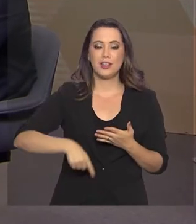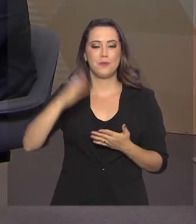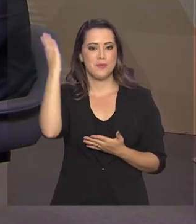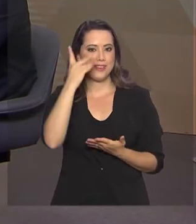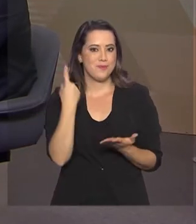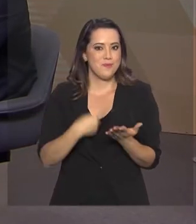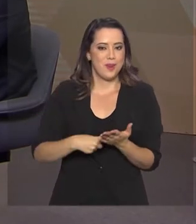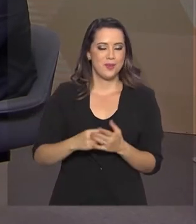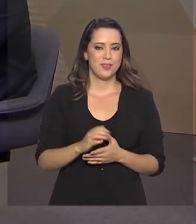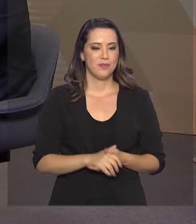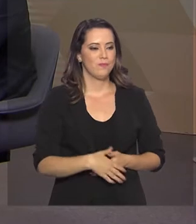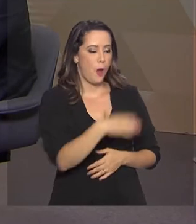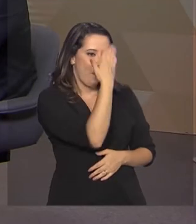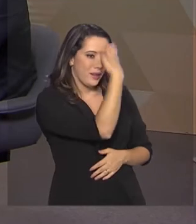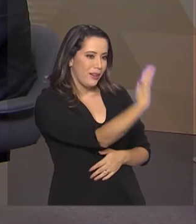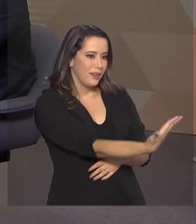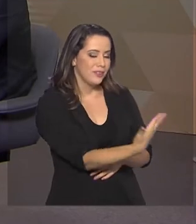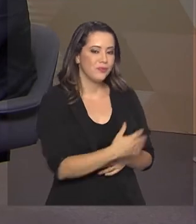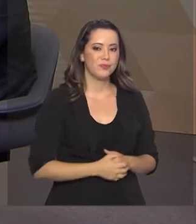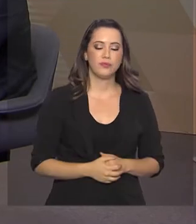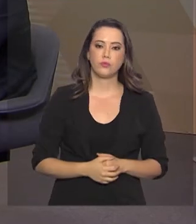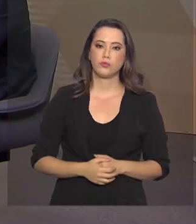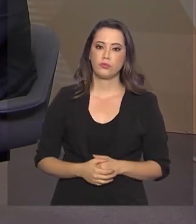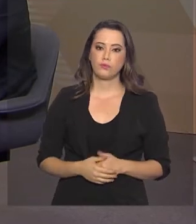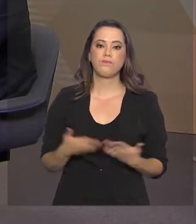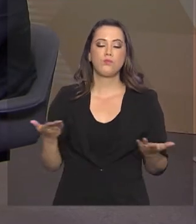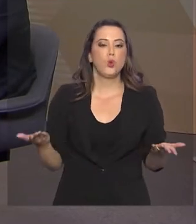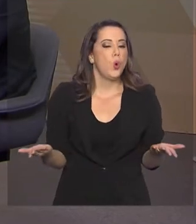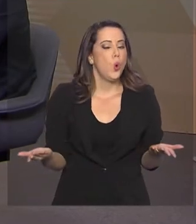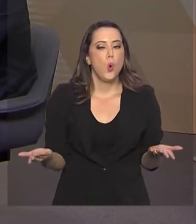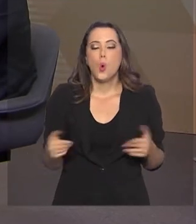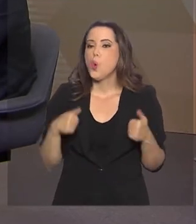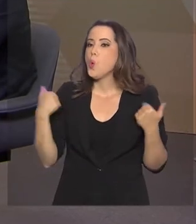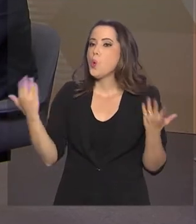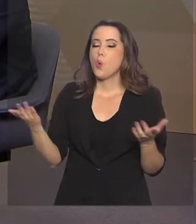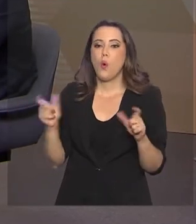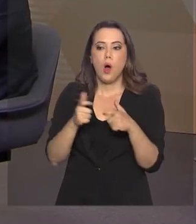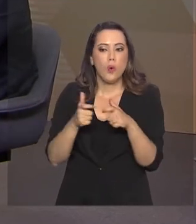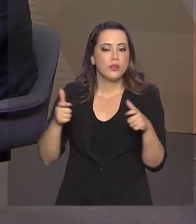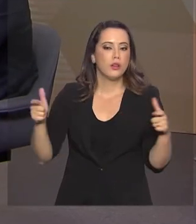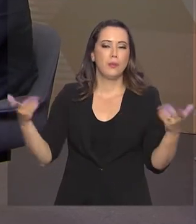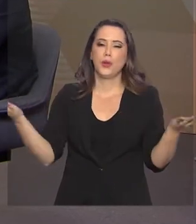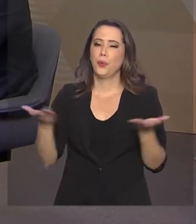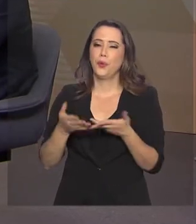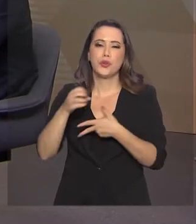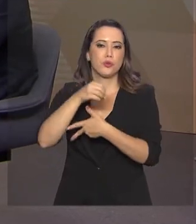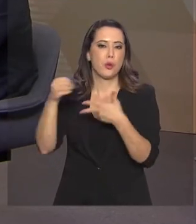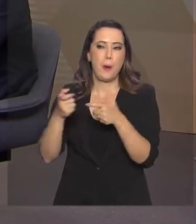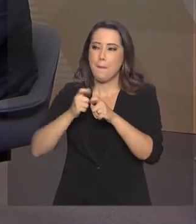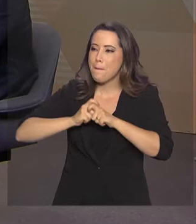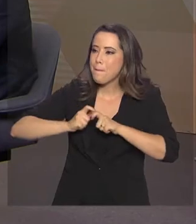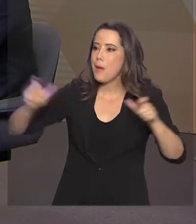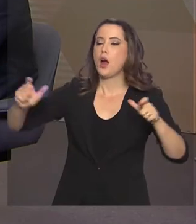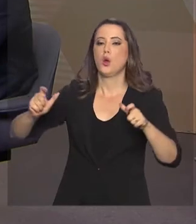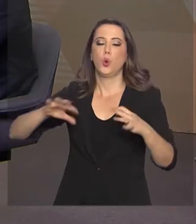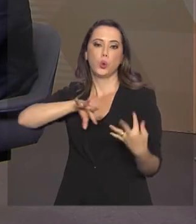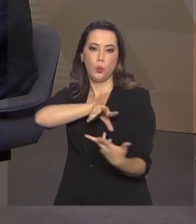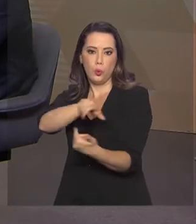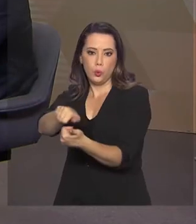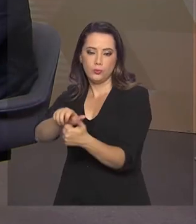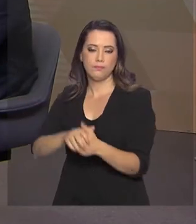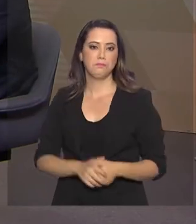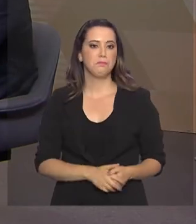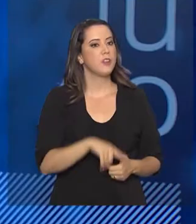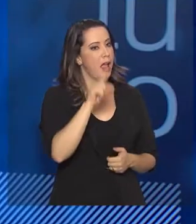Obrigado. Presidente, qual que é o tamanho do Enem hoje? Ele é o maior exame do mundo? Ele é o segundo